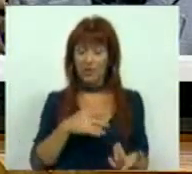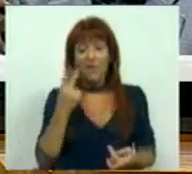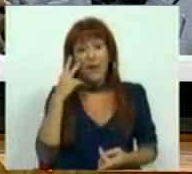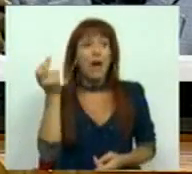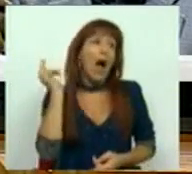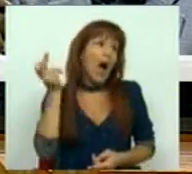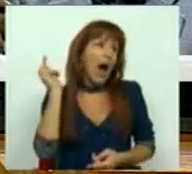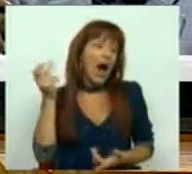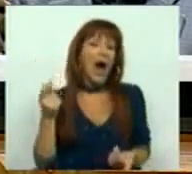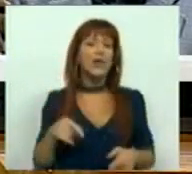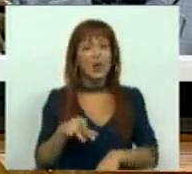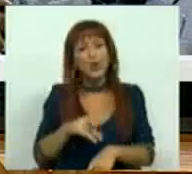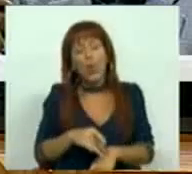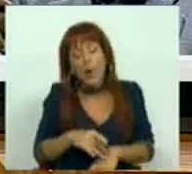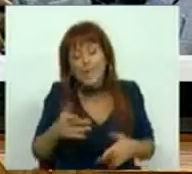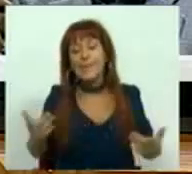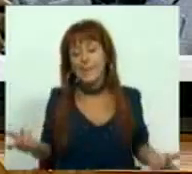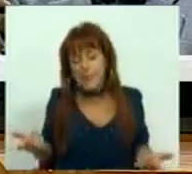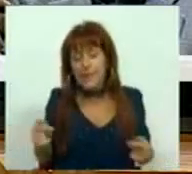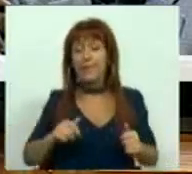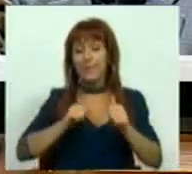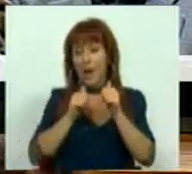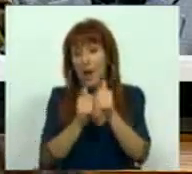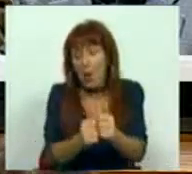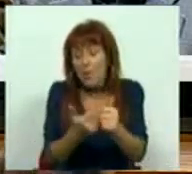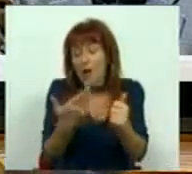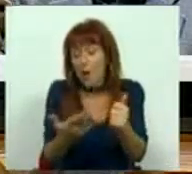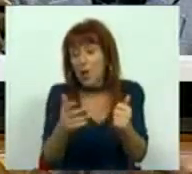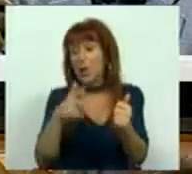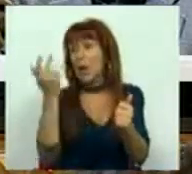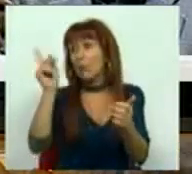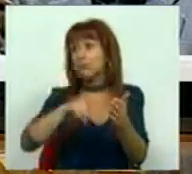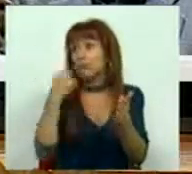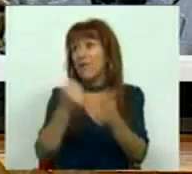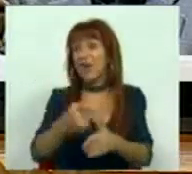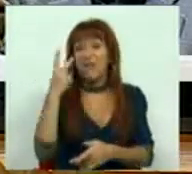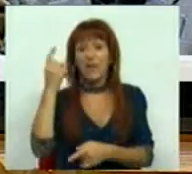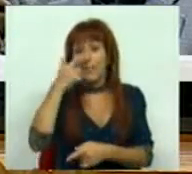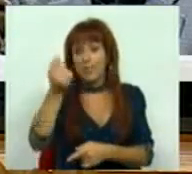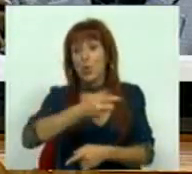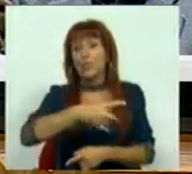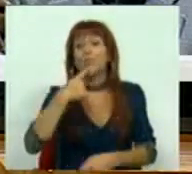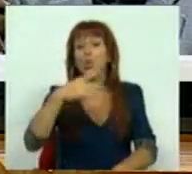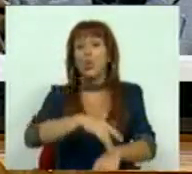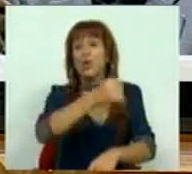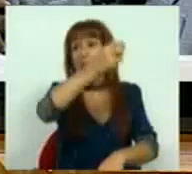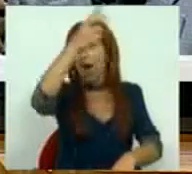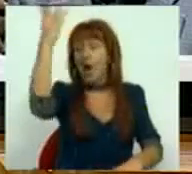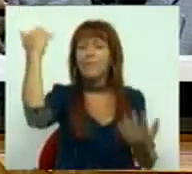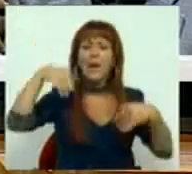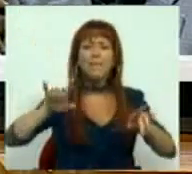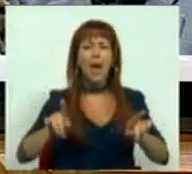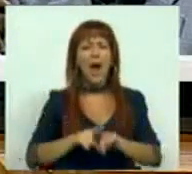com ela muitos anos, é uma doença que acompanha hoje, até o final da vida, muitos e muitos doentes, e